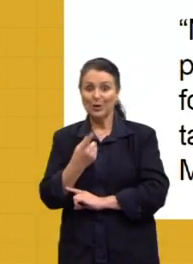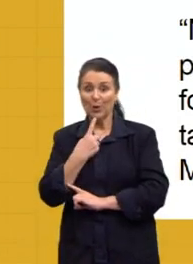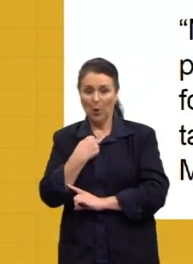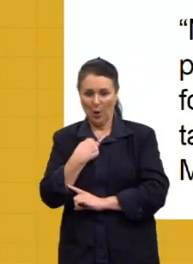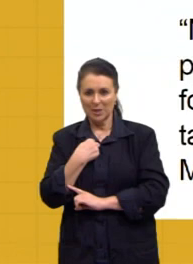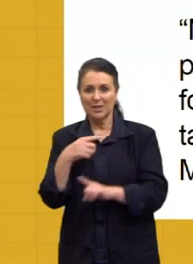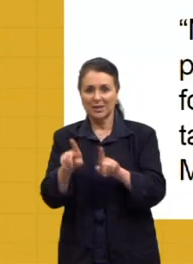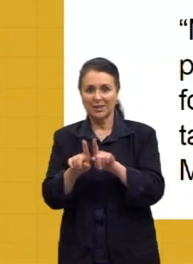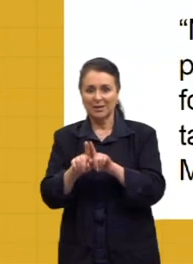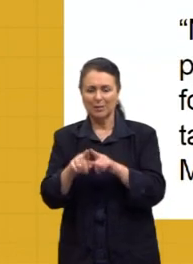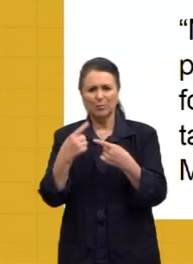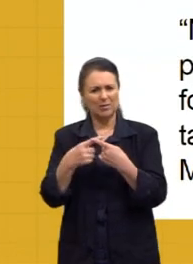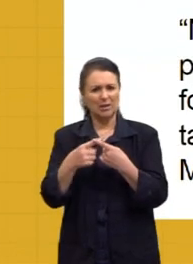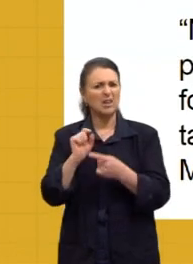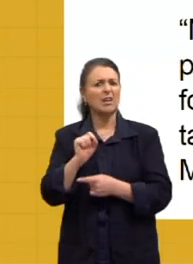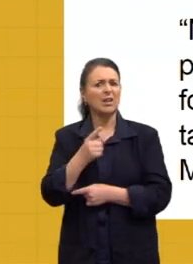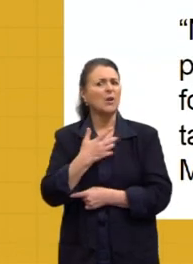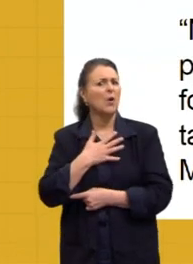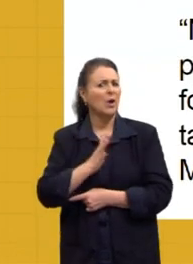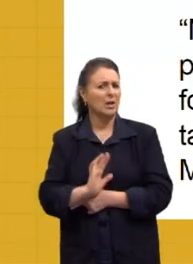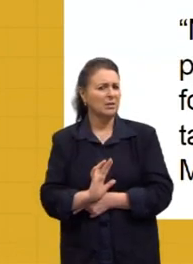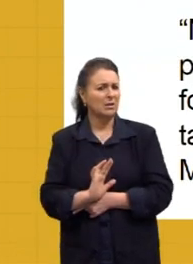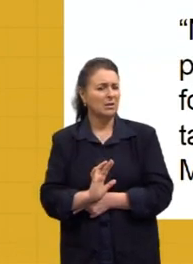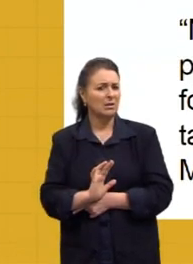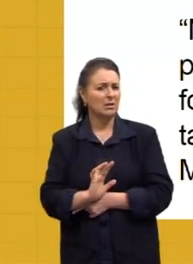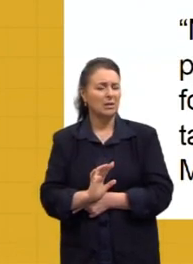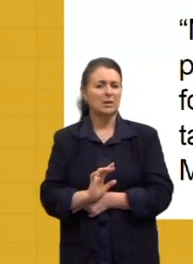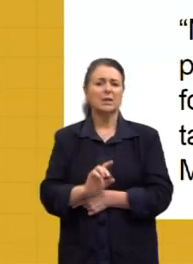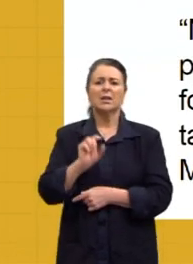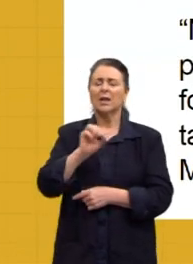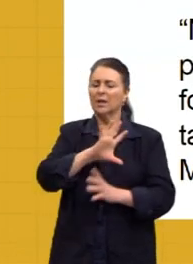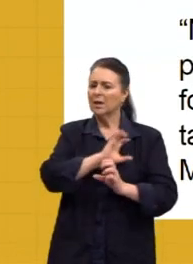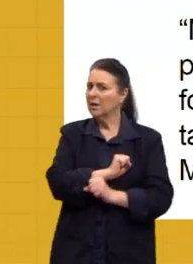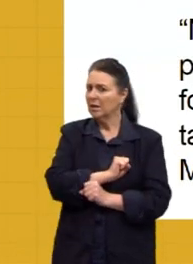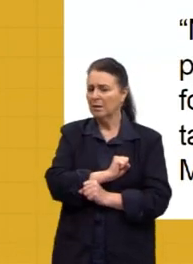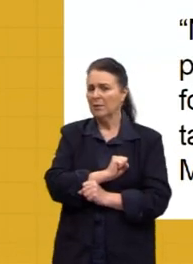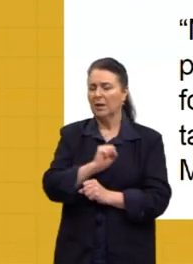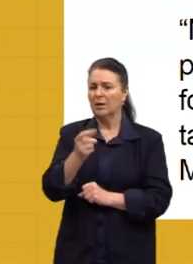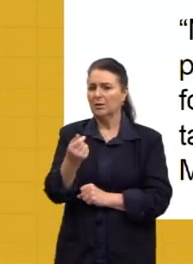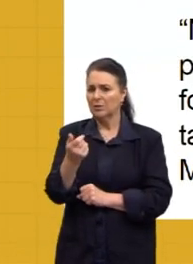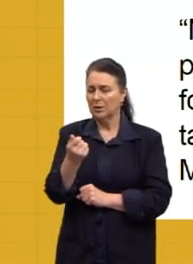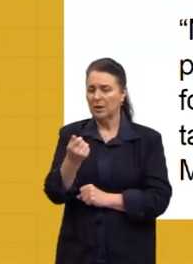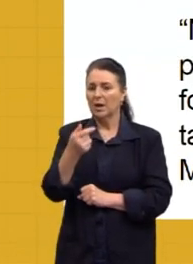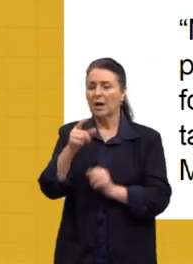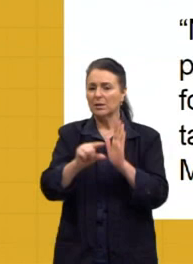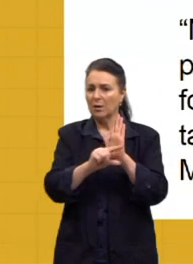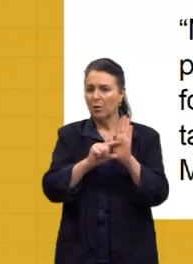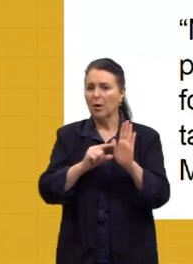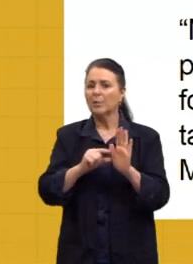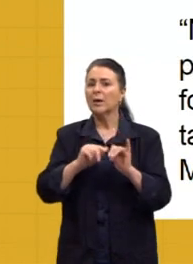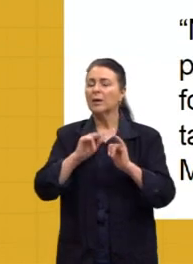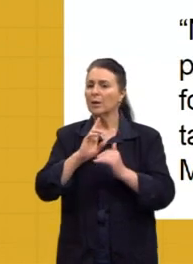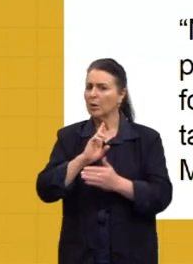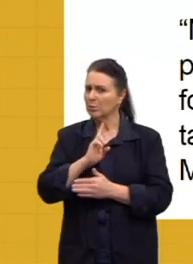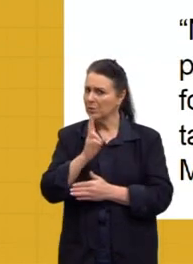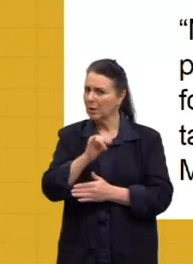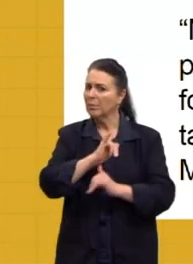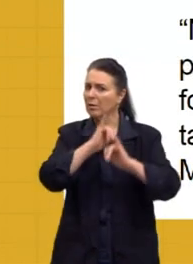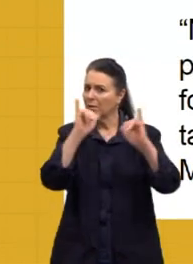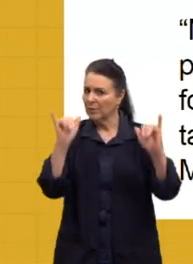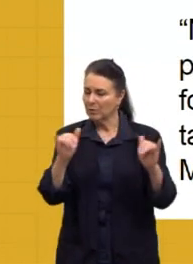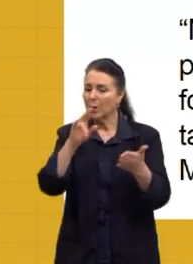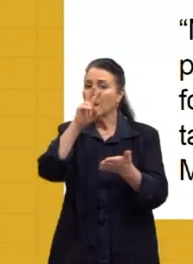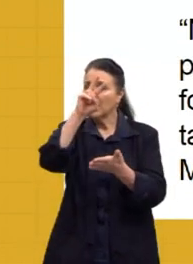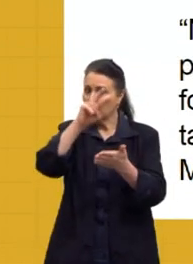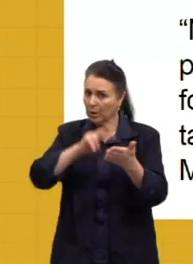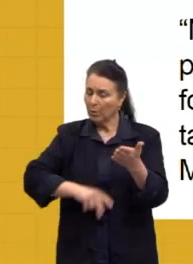muito de dinheiro. Quem não gosta de dinheiro, mas o Macunaíma vai gostar mais. Ele ama dinheiro. Então, essa é uma das obras que eu sempre recomendo, é a leitura obrigatória de quem